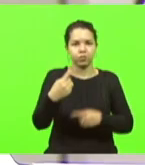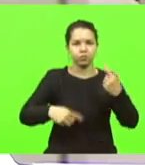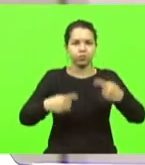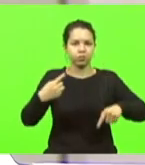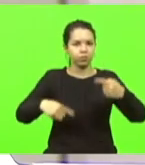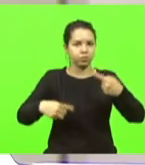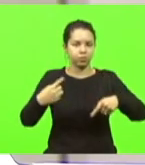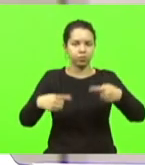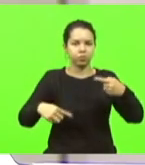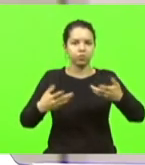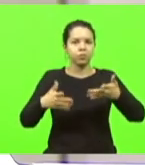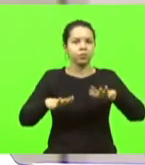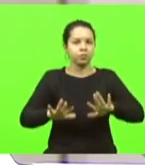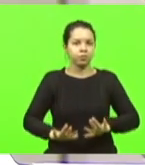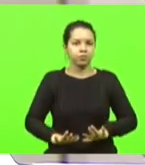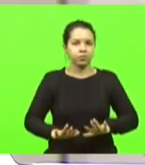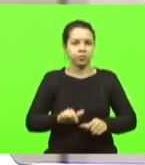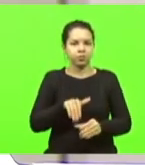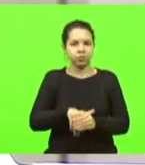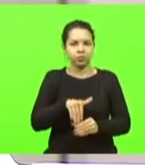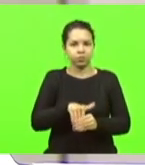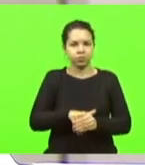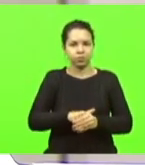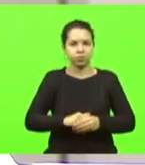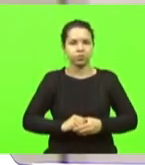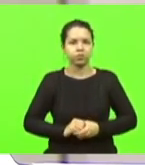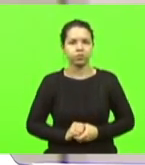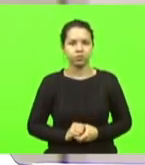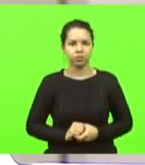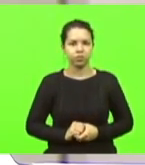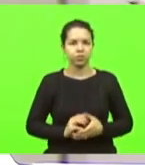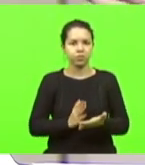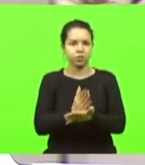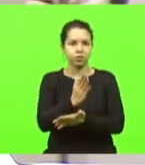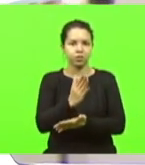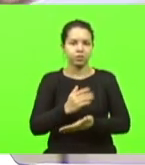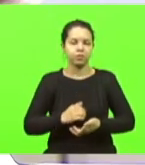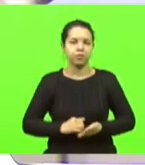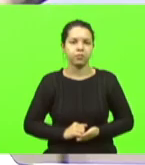Não havendo quem queira discutir em votação. Aprovado.